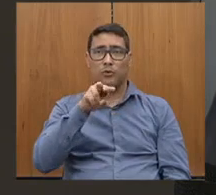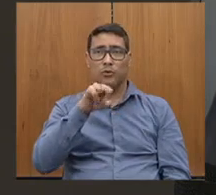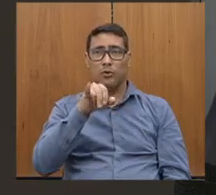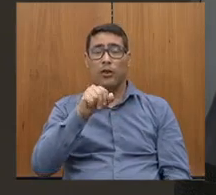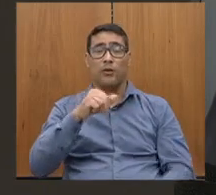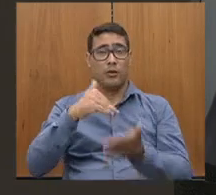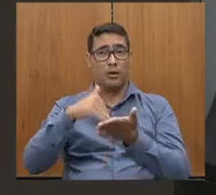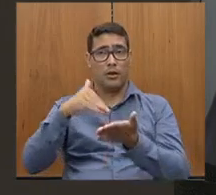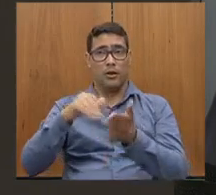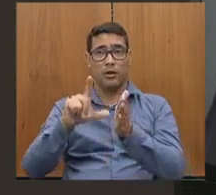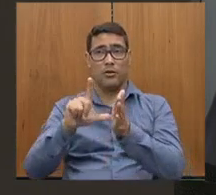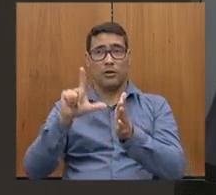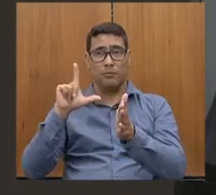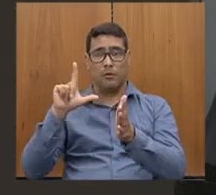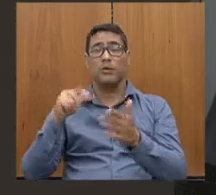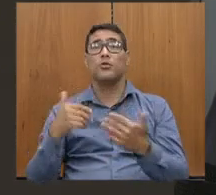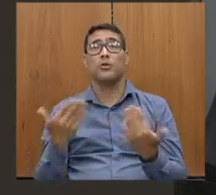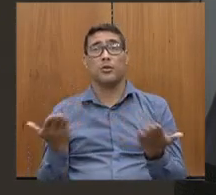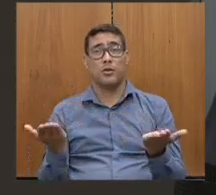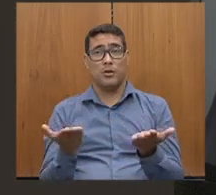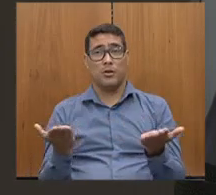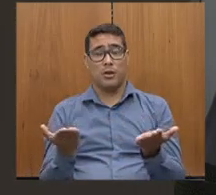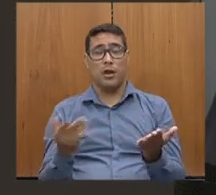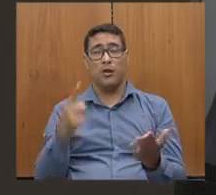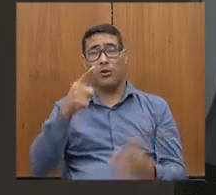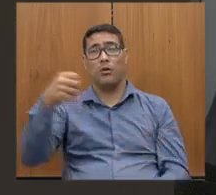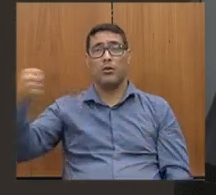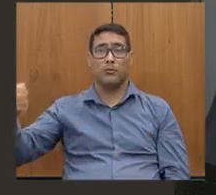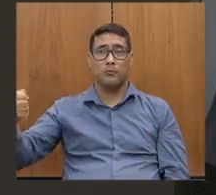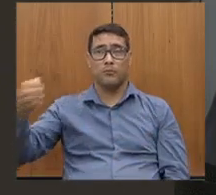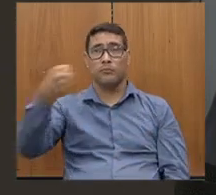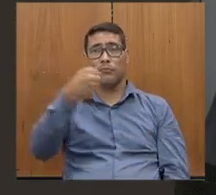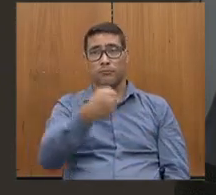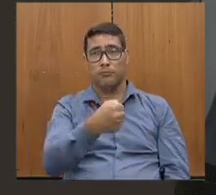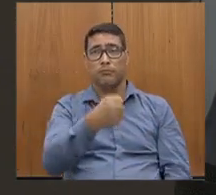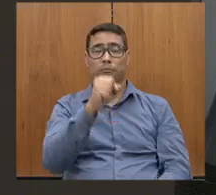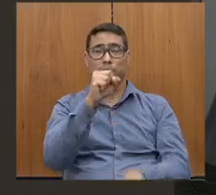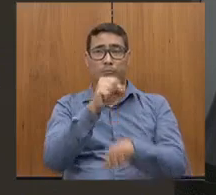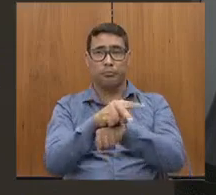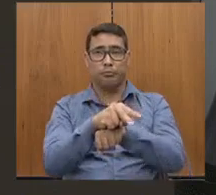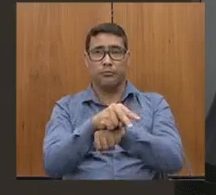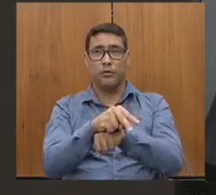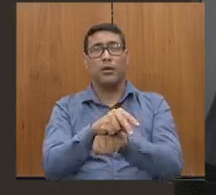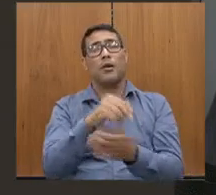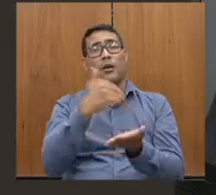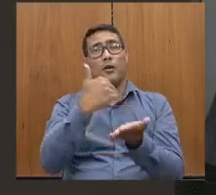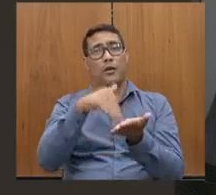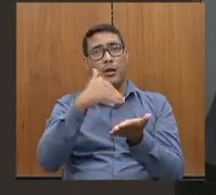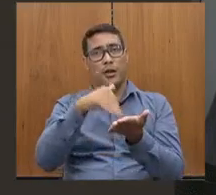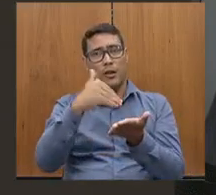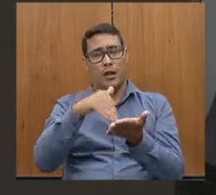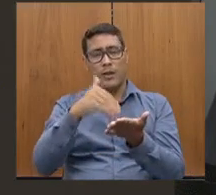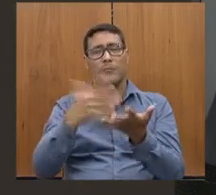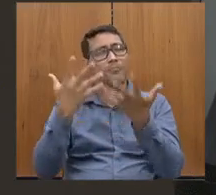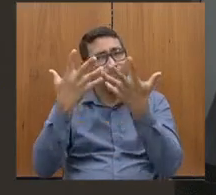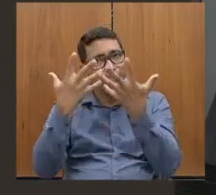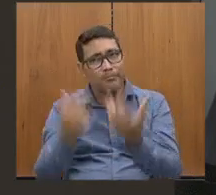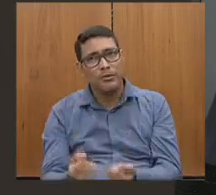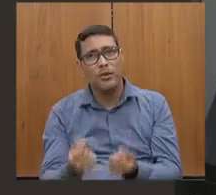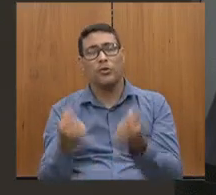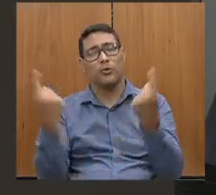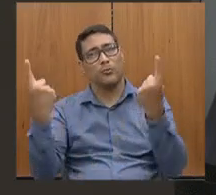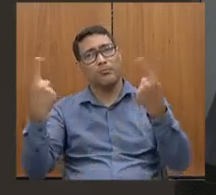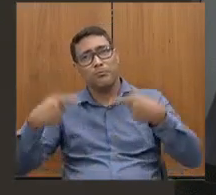depois V. Exª assumiu a secretaria, abraçou esse desafio e